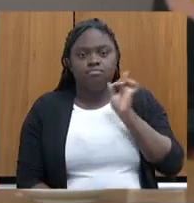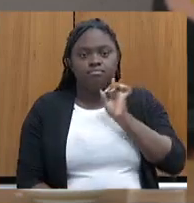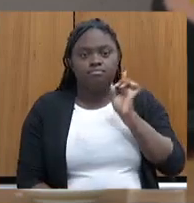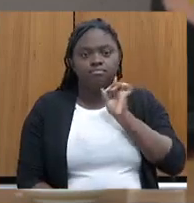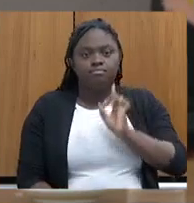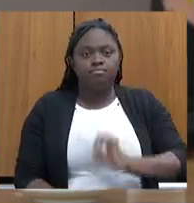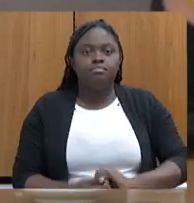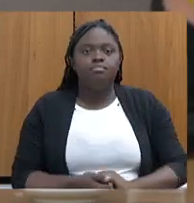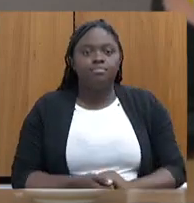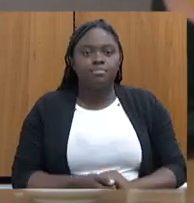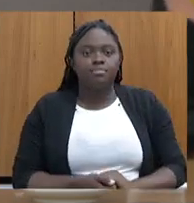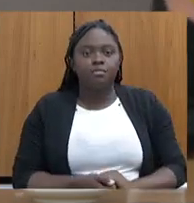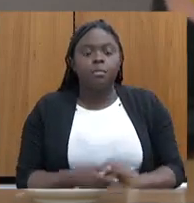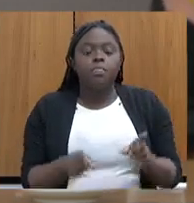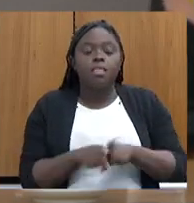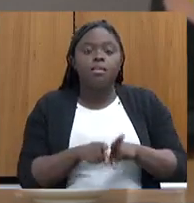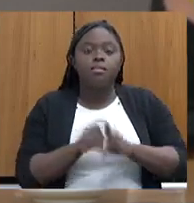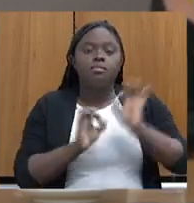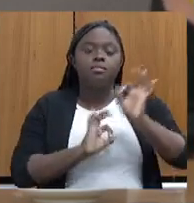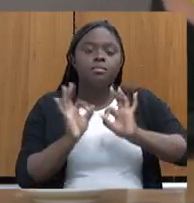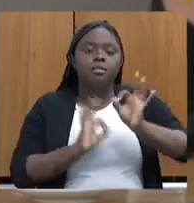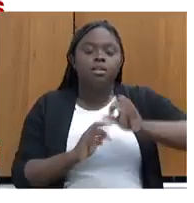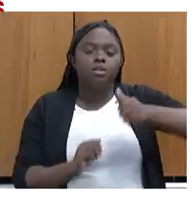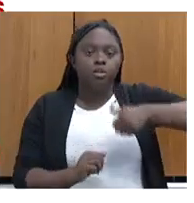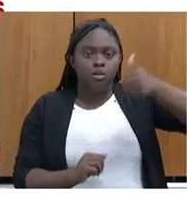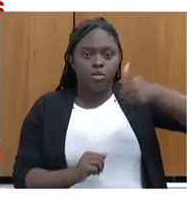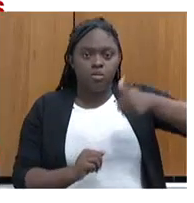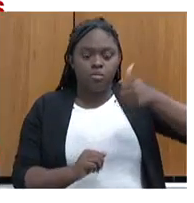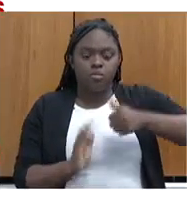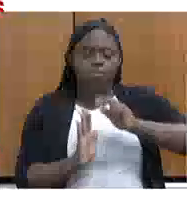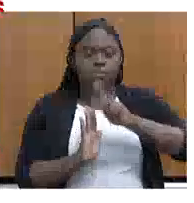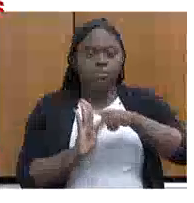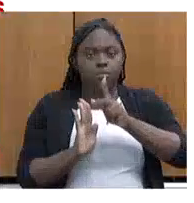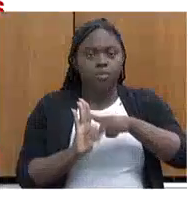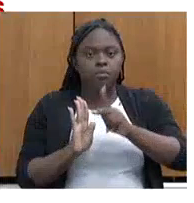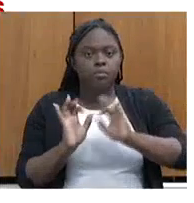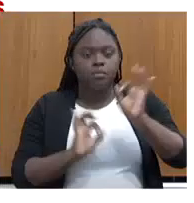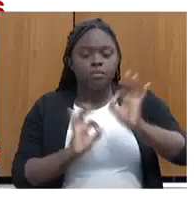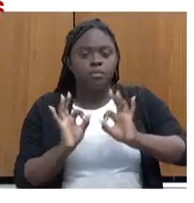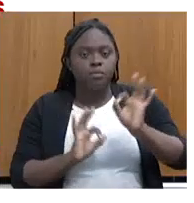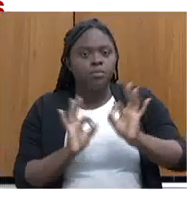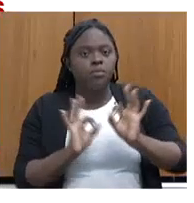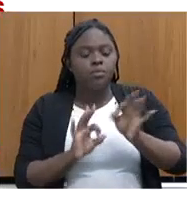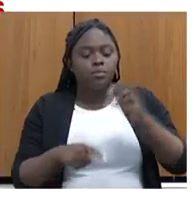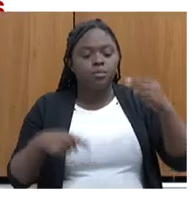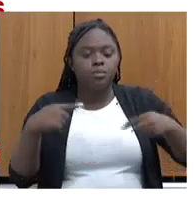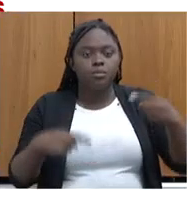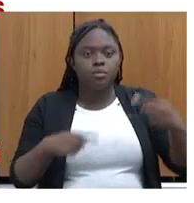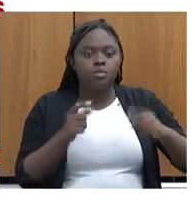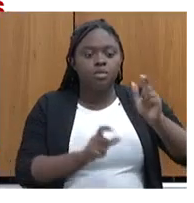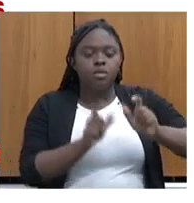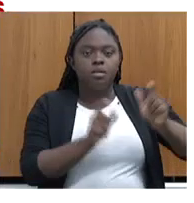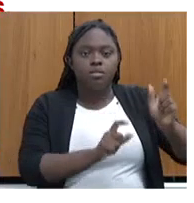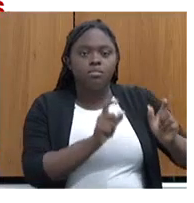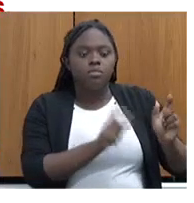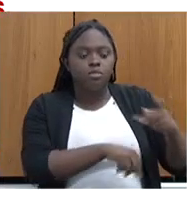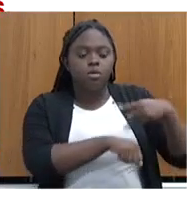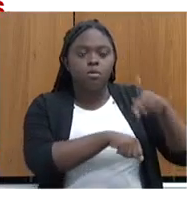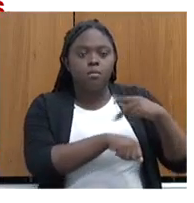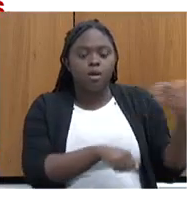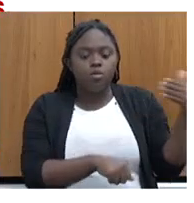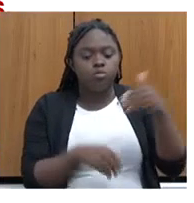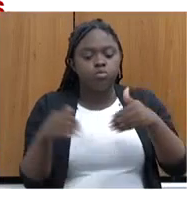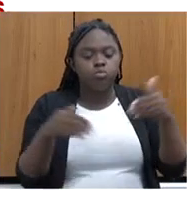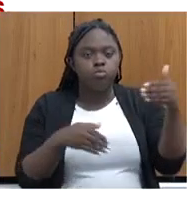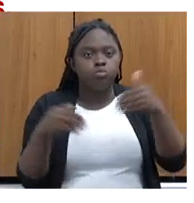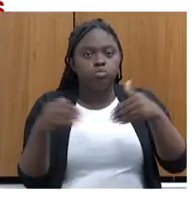Também estamos elaborando o primeiro plano estadual de políticas para refugiados, migrantes, apátrias e retornados de Minas Gerais, que isso é uma questão